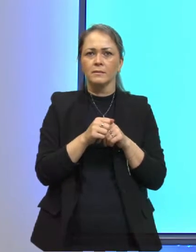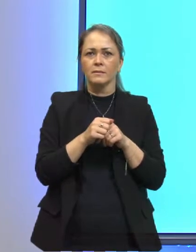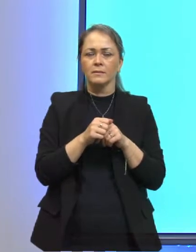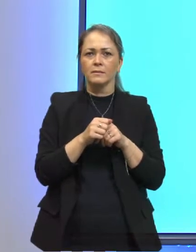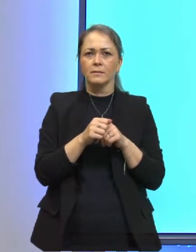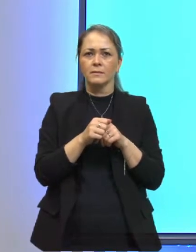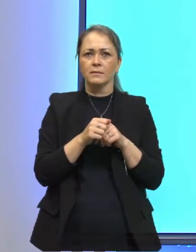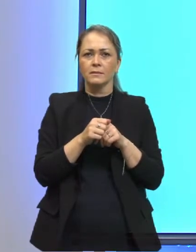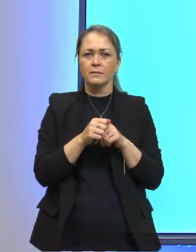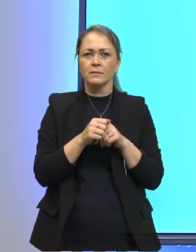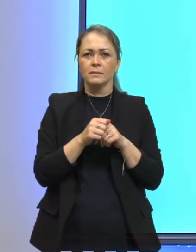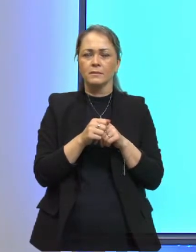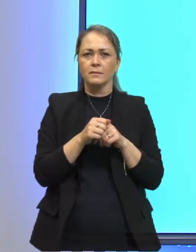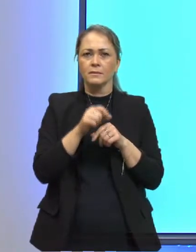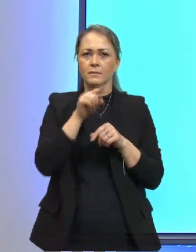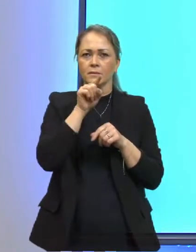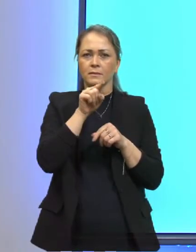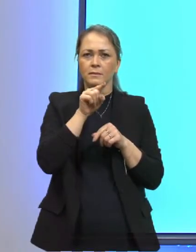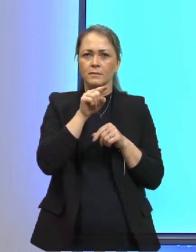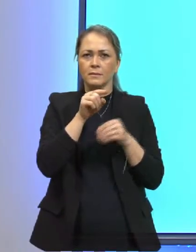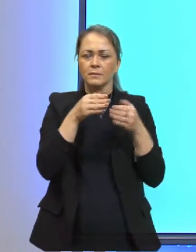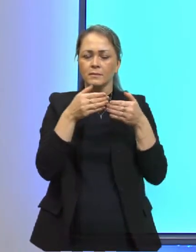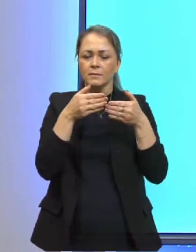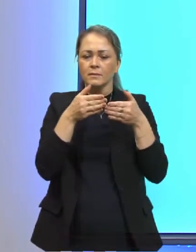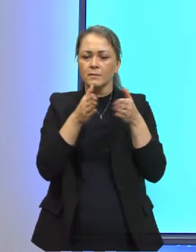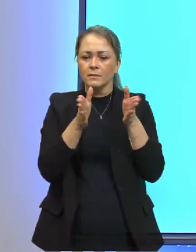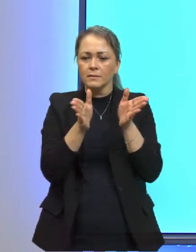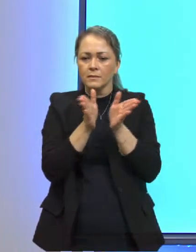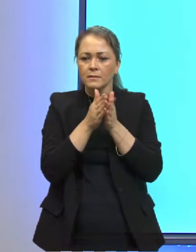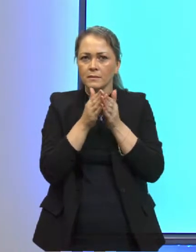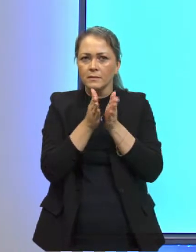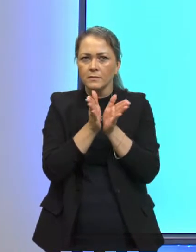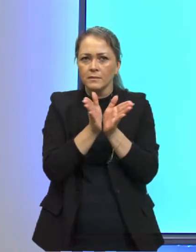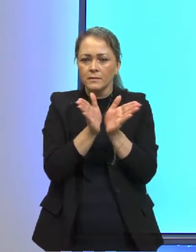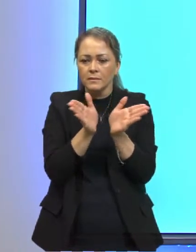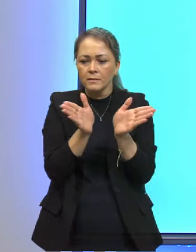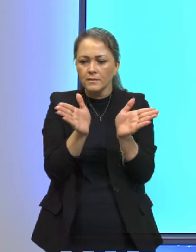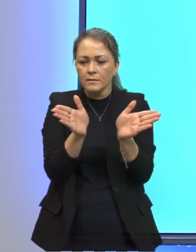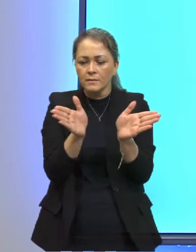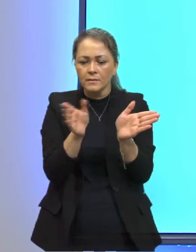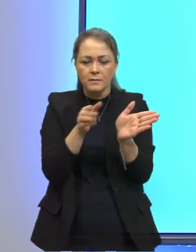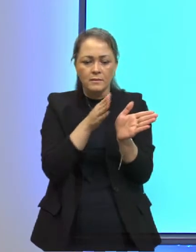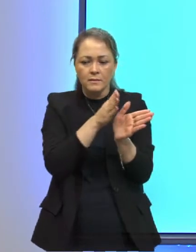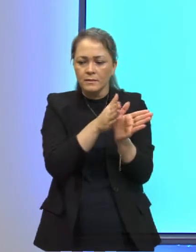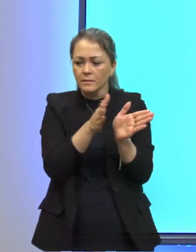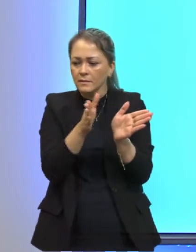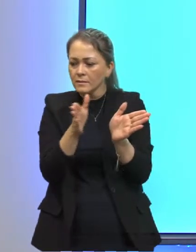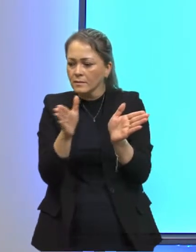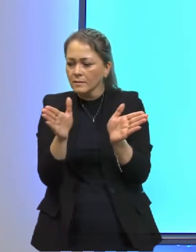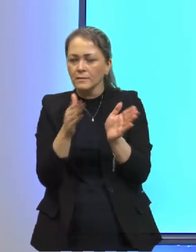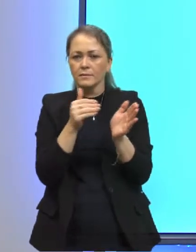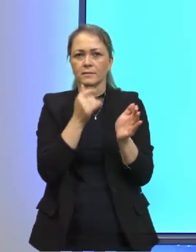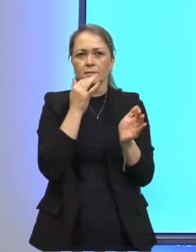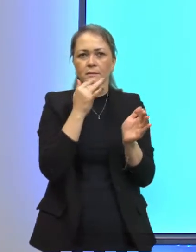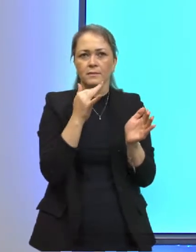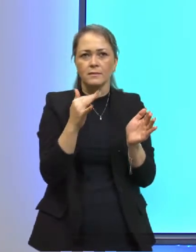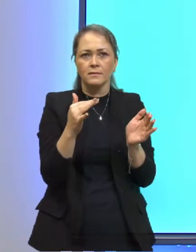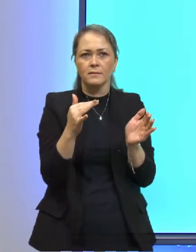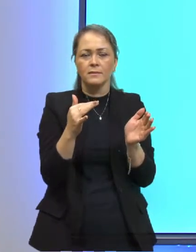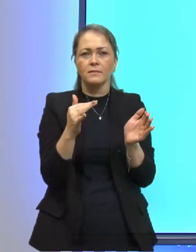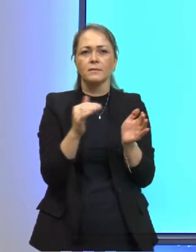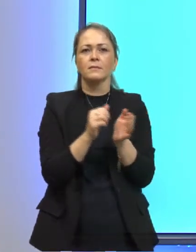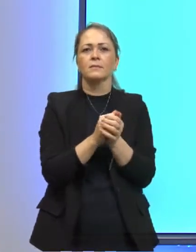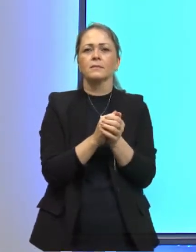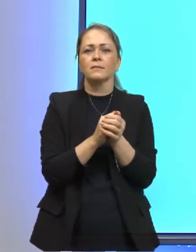A luz branca está aqui. Se eu abrir ela, olha aqui o que a luz branca tem. Todas essas cores. A luz branca,